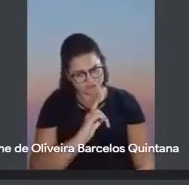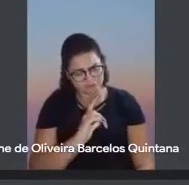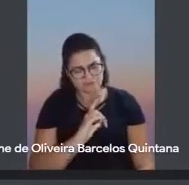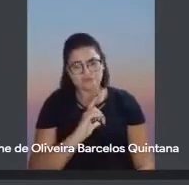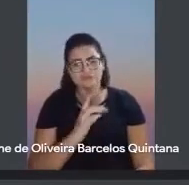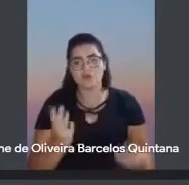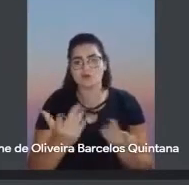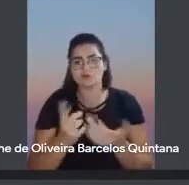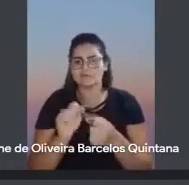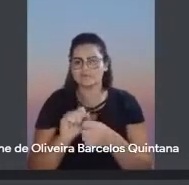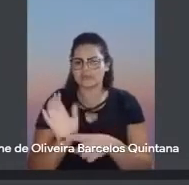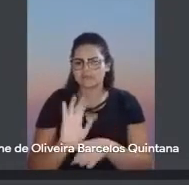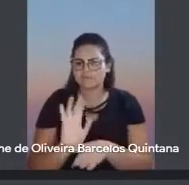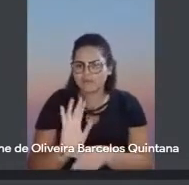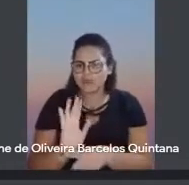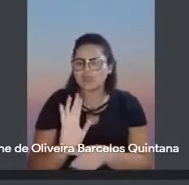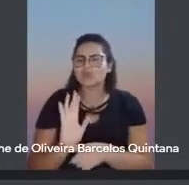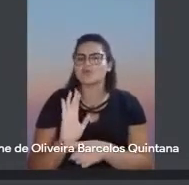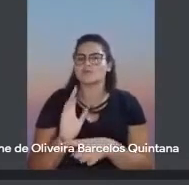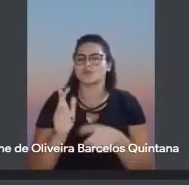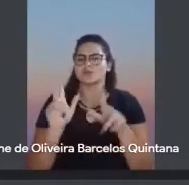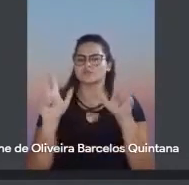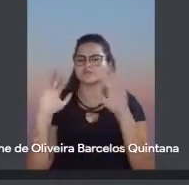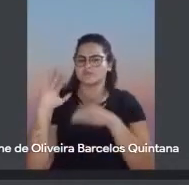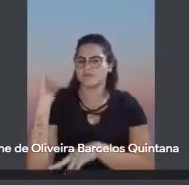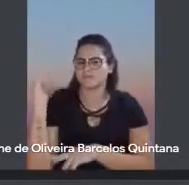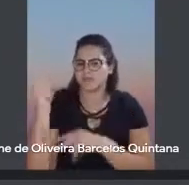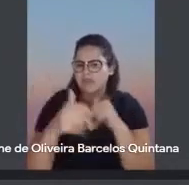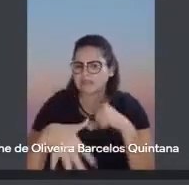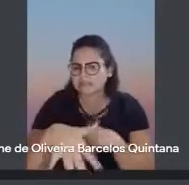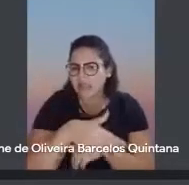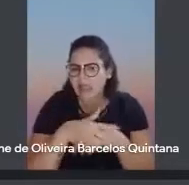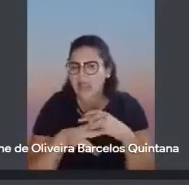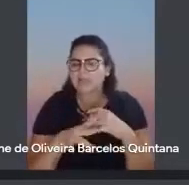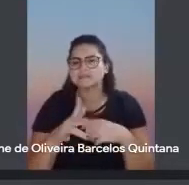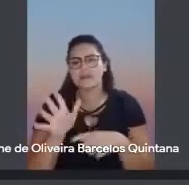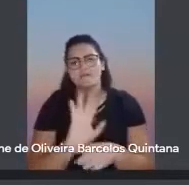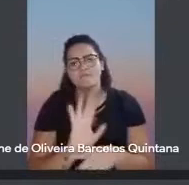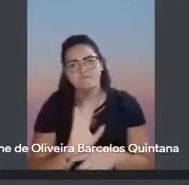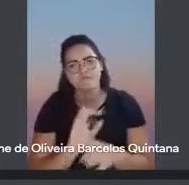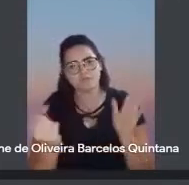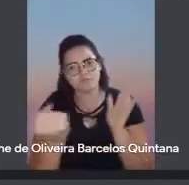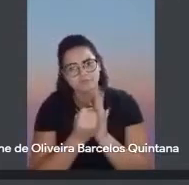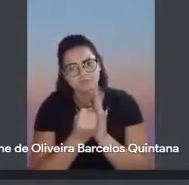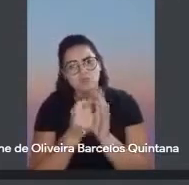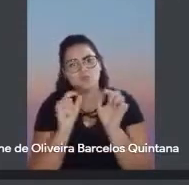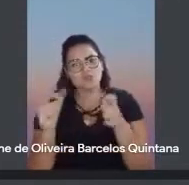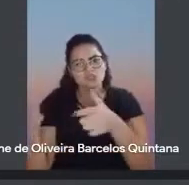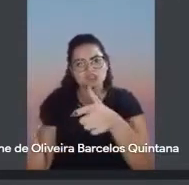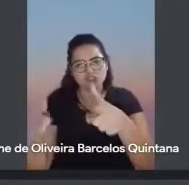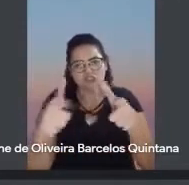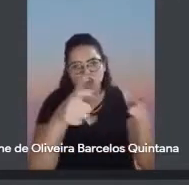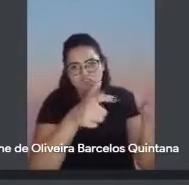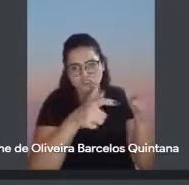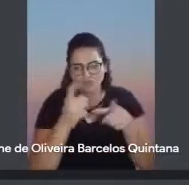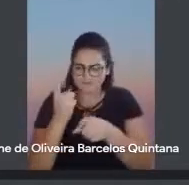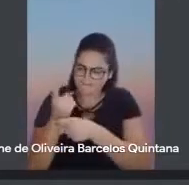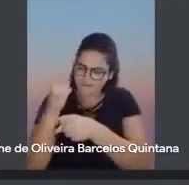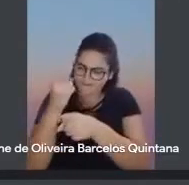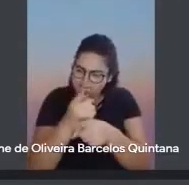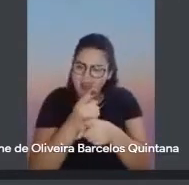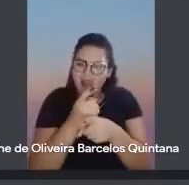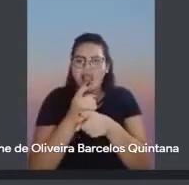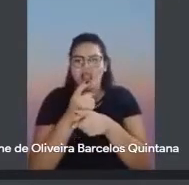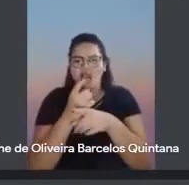filmes ecológicos, filmes ambientais, e os filmes são todos, assim, com essa marca da espacialidade, da descoberta da terra,